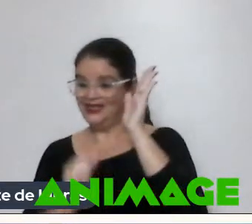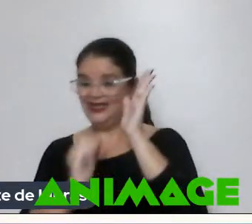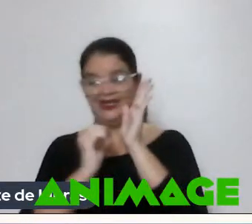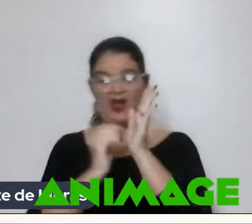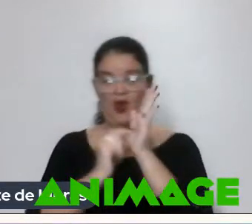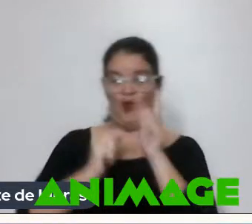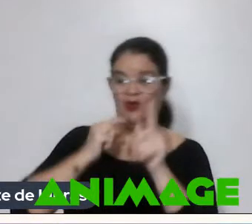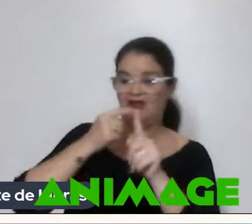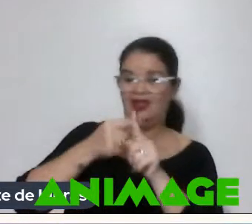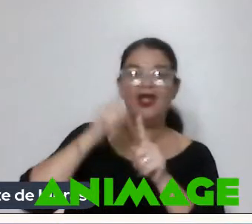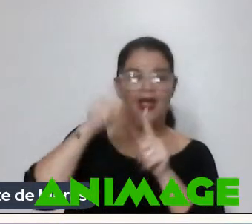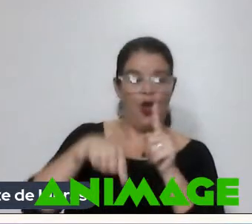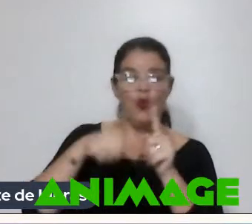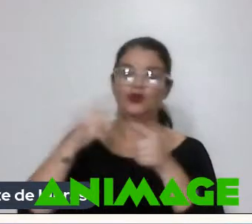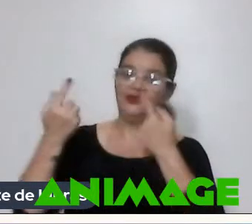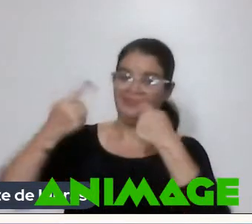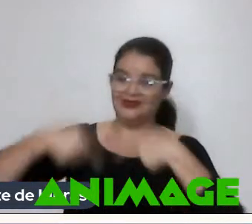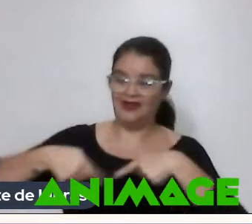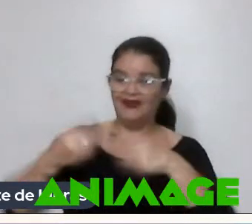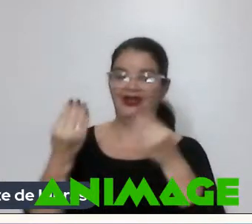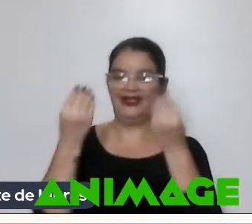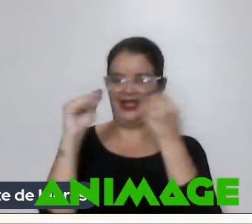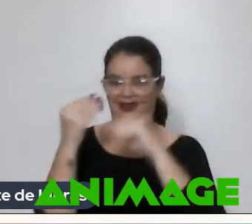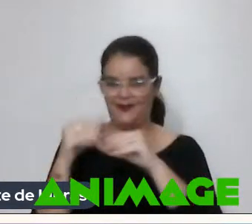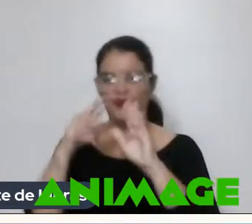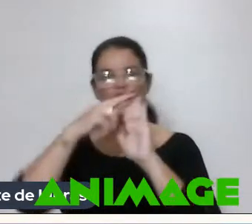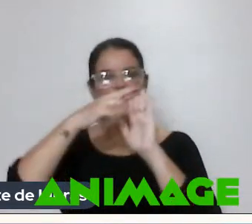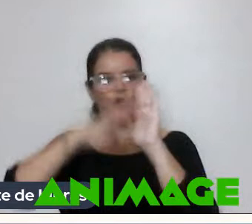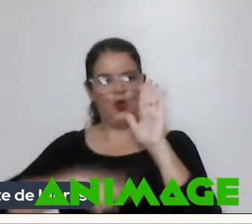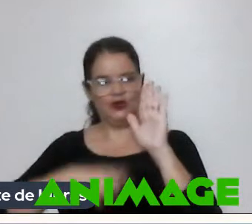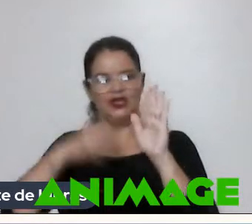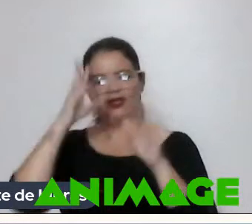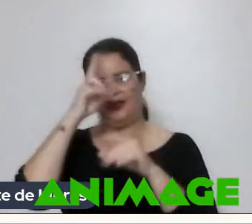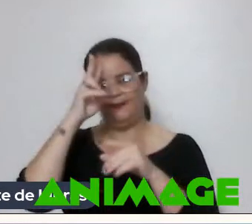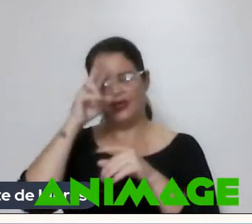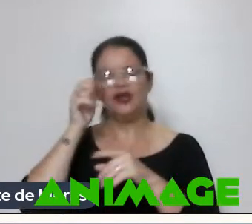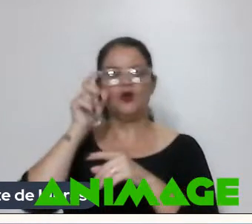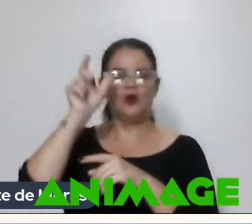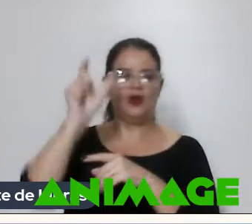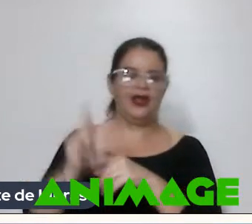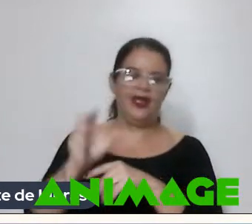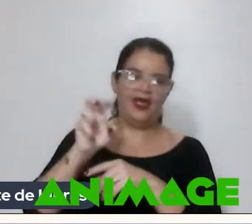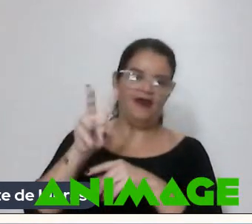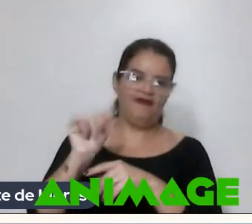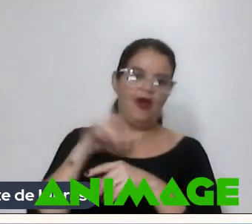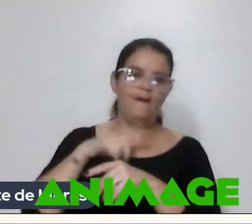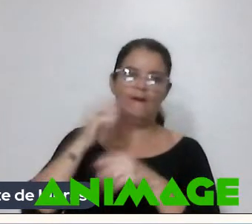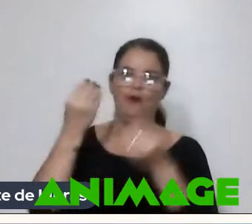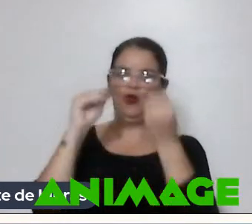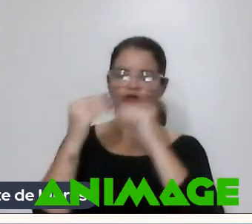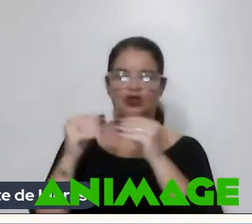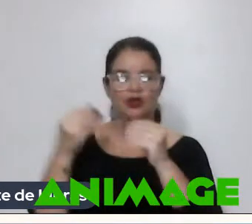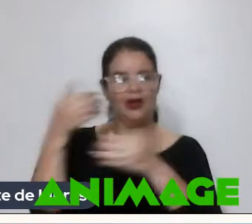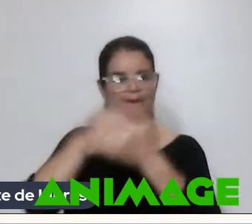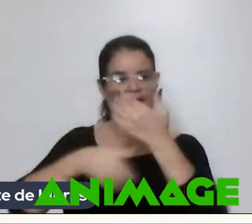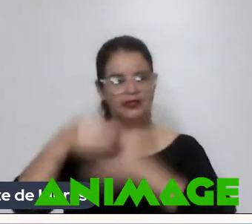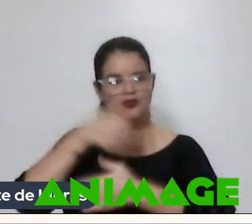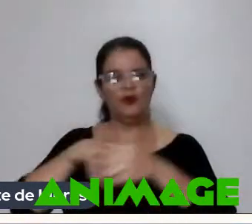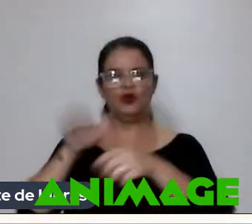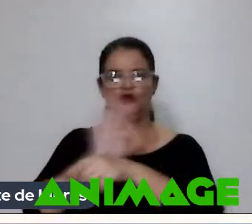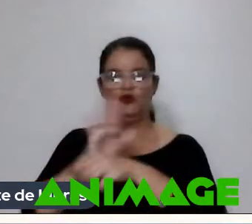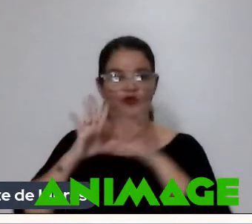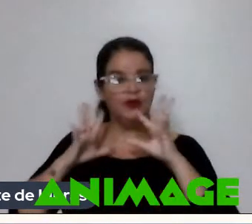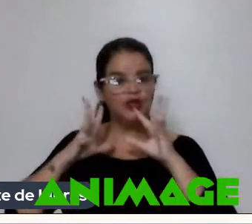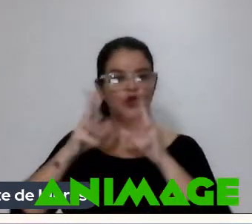está na construção Do roteiro Vale lembrar A Eva Randolph Que foi a montadora Ela participou Do filme Durante esse processo Todo em várias